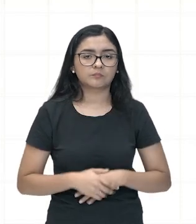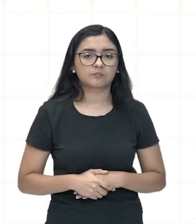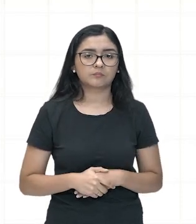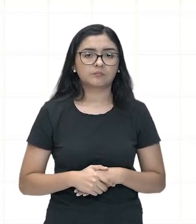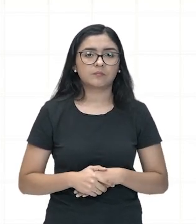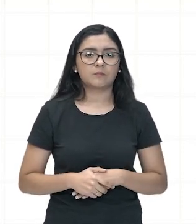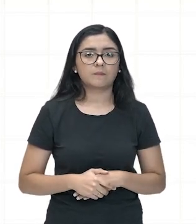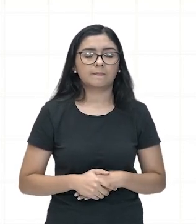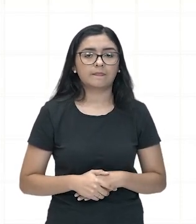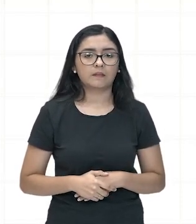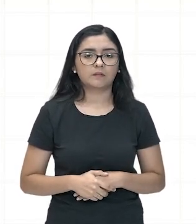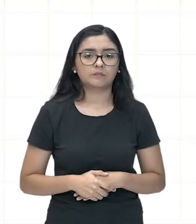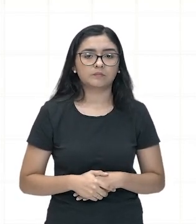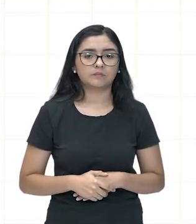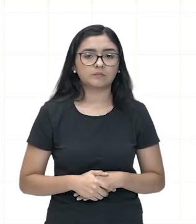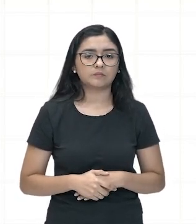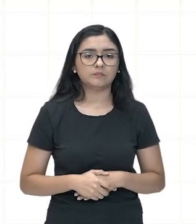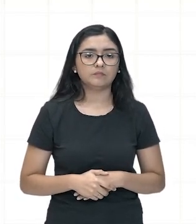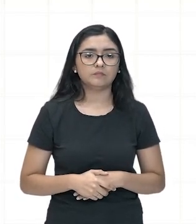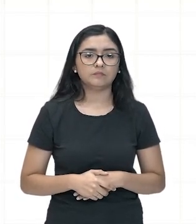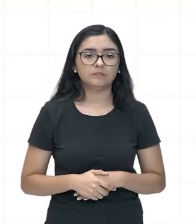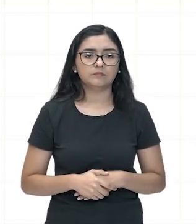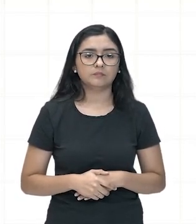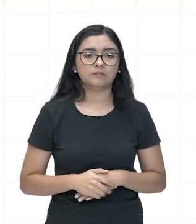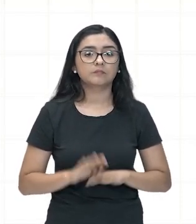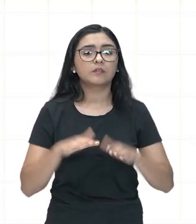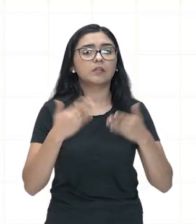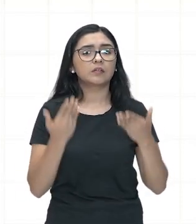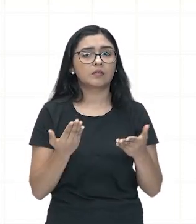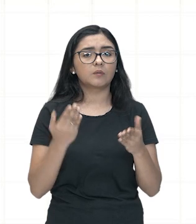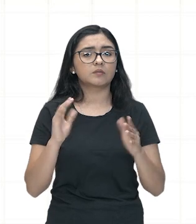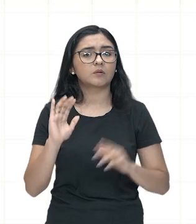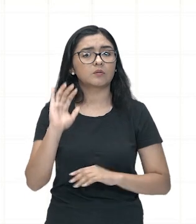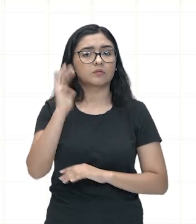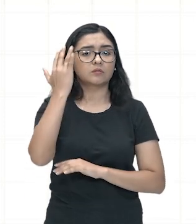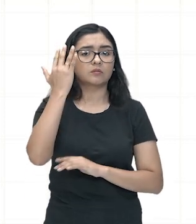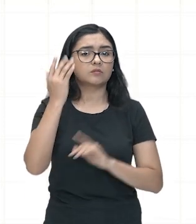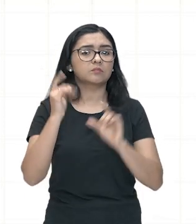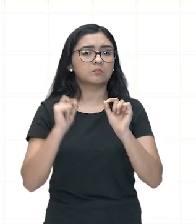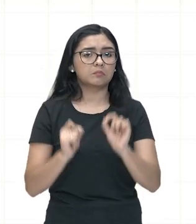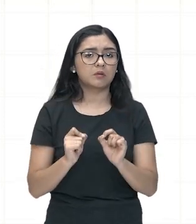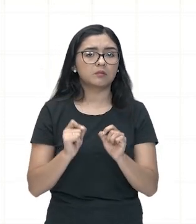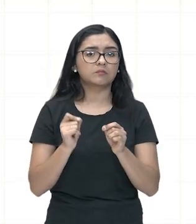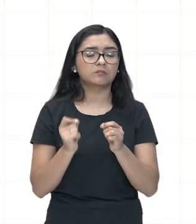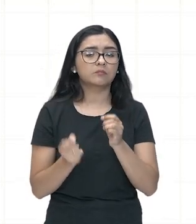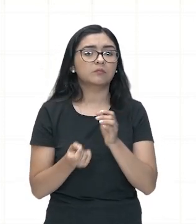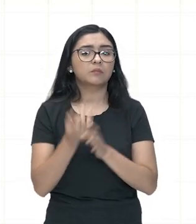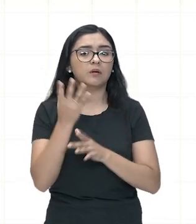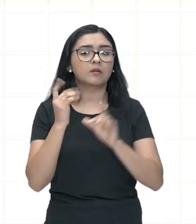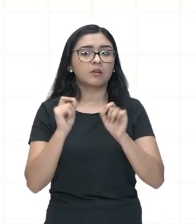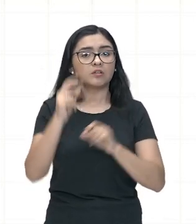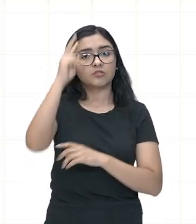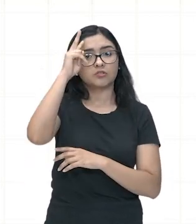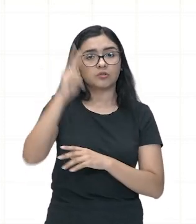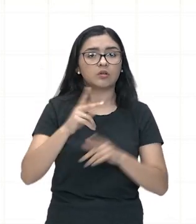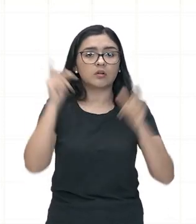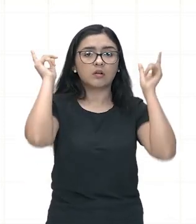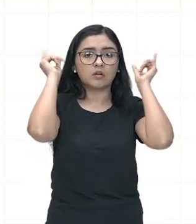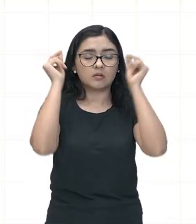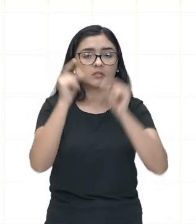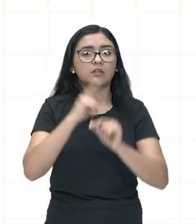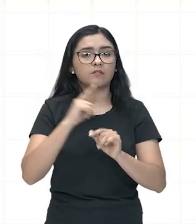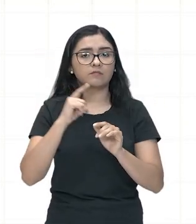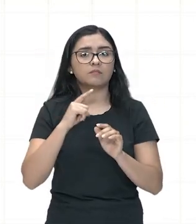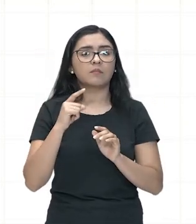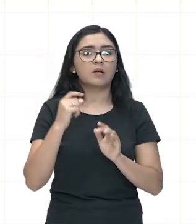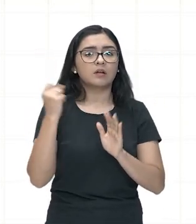E olha só, esses eventos moldaram a história grega e deixaram um legado